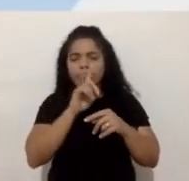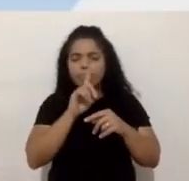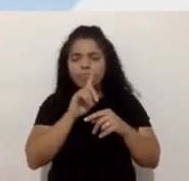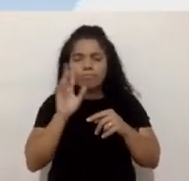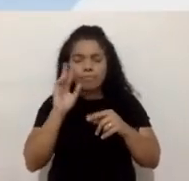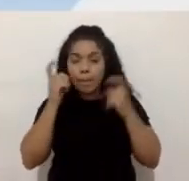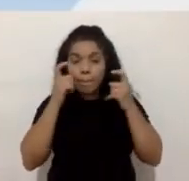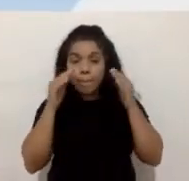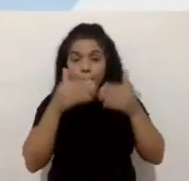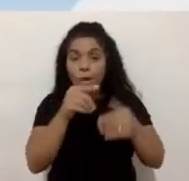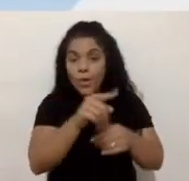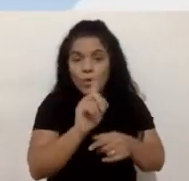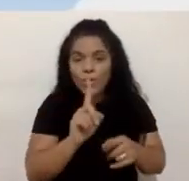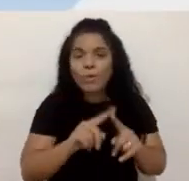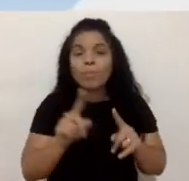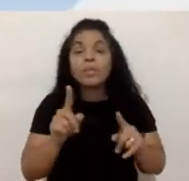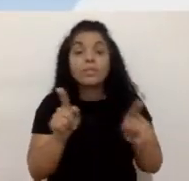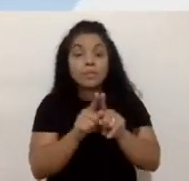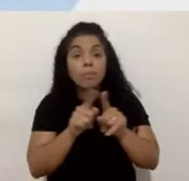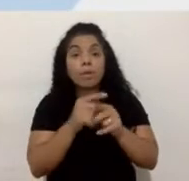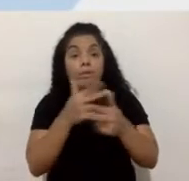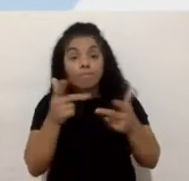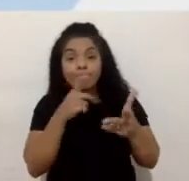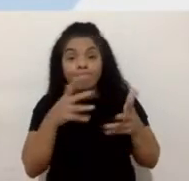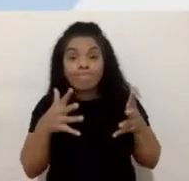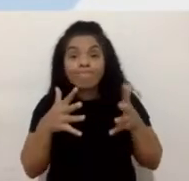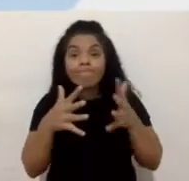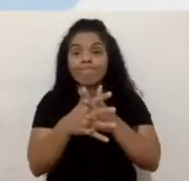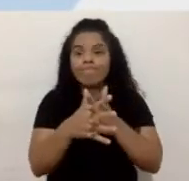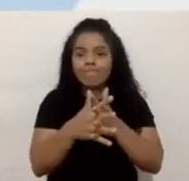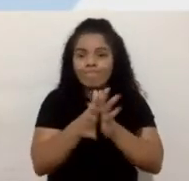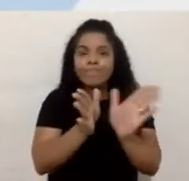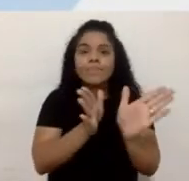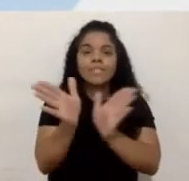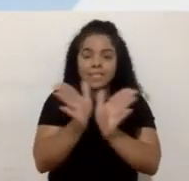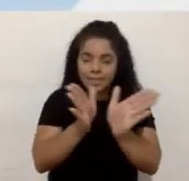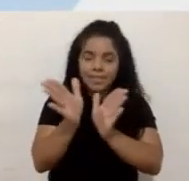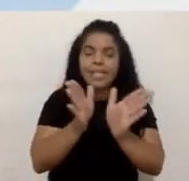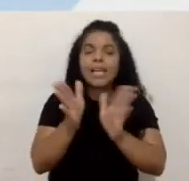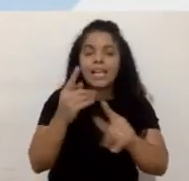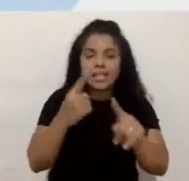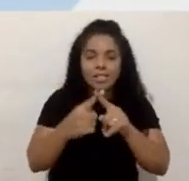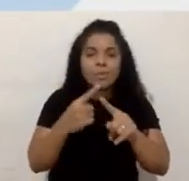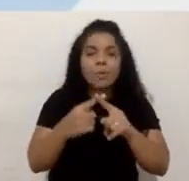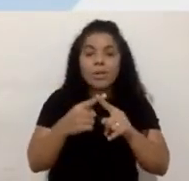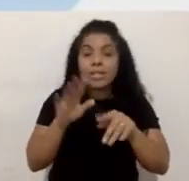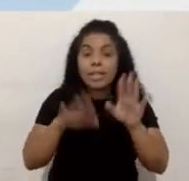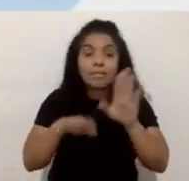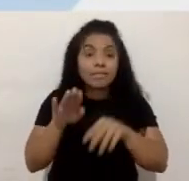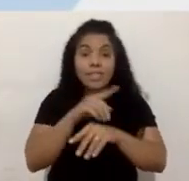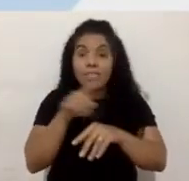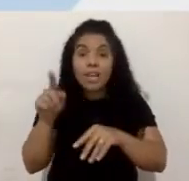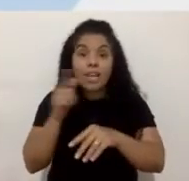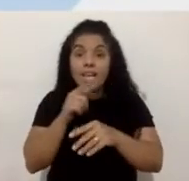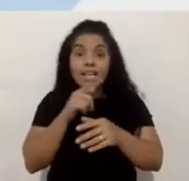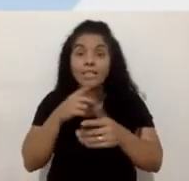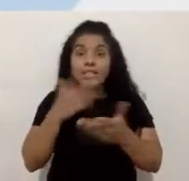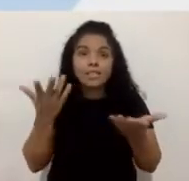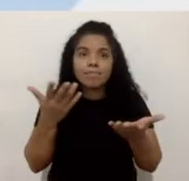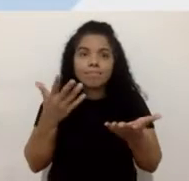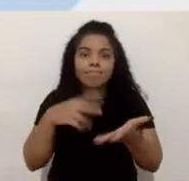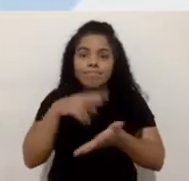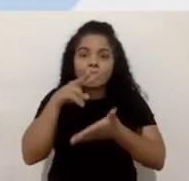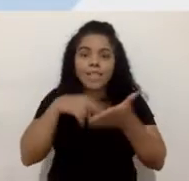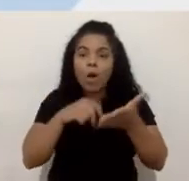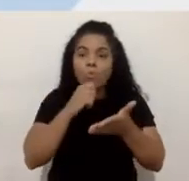questões também que impedem a acessibilidade por, às vezes, analfabetismo, né, funcional, que é algo